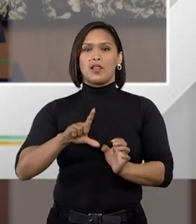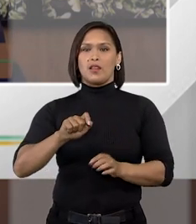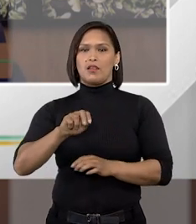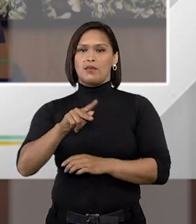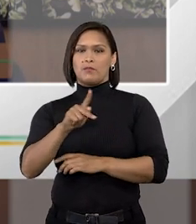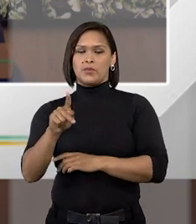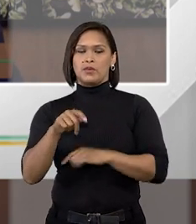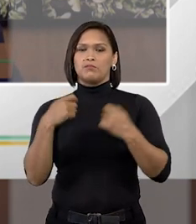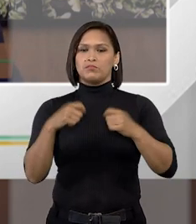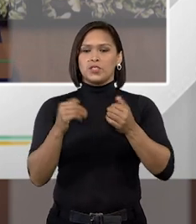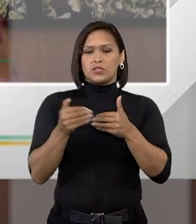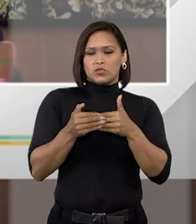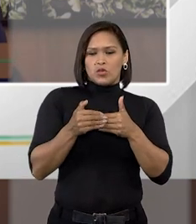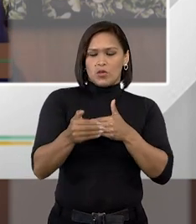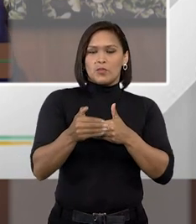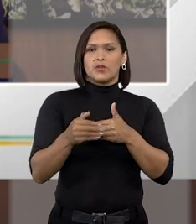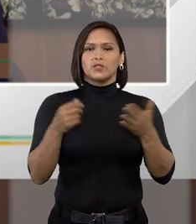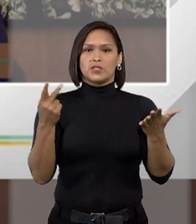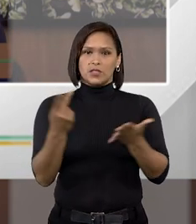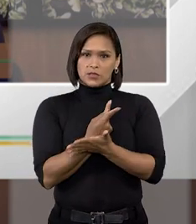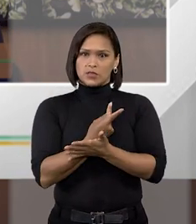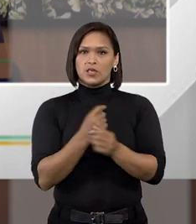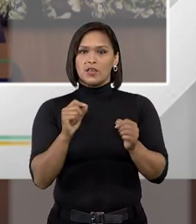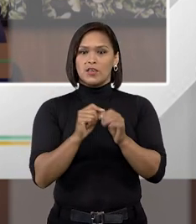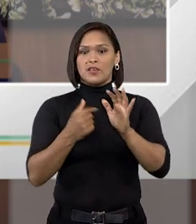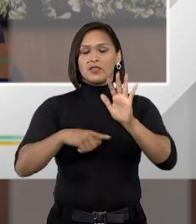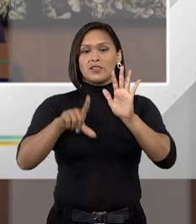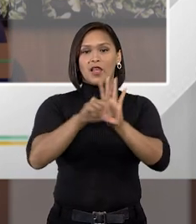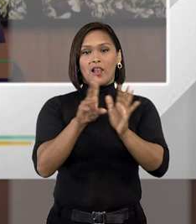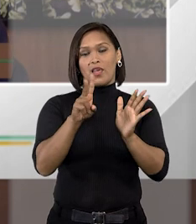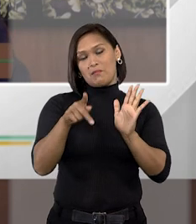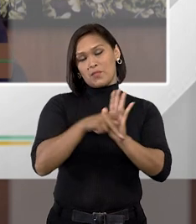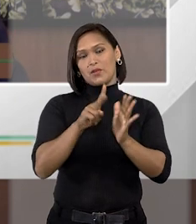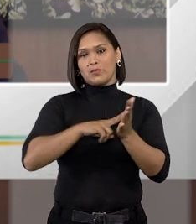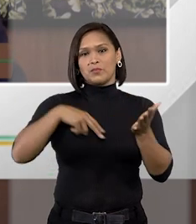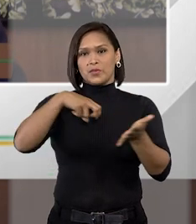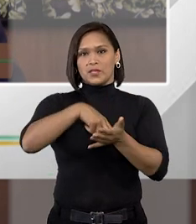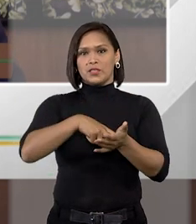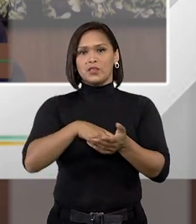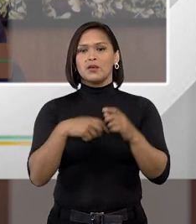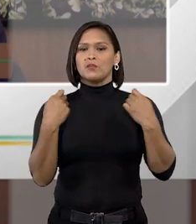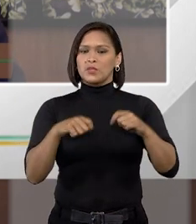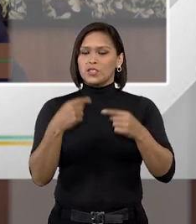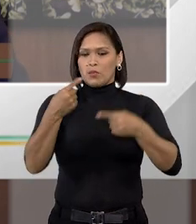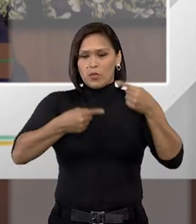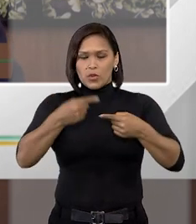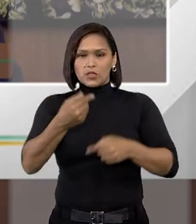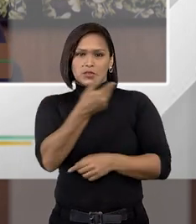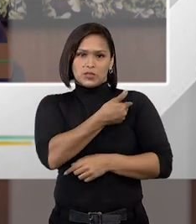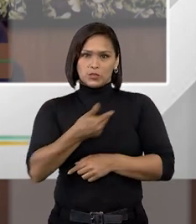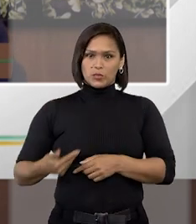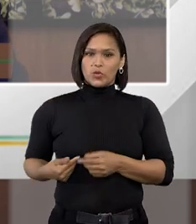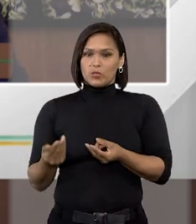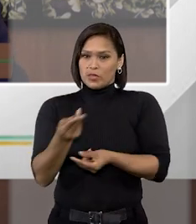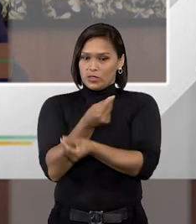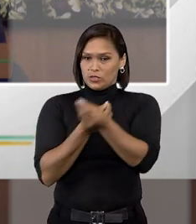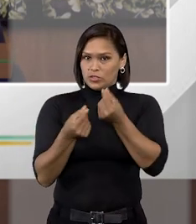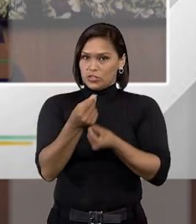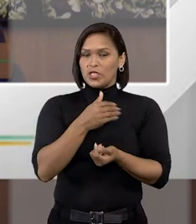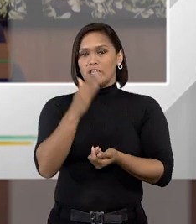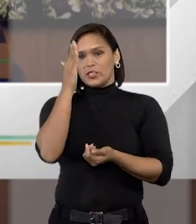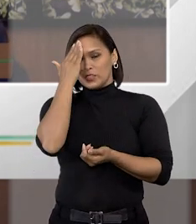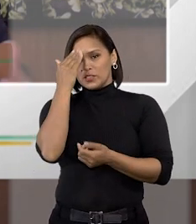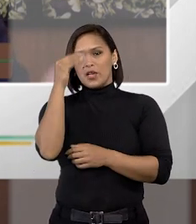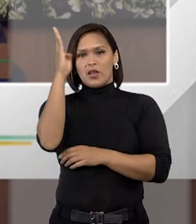Nós precisamos de um processo de execução da lei de execução penal. E isso depende de políticas públicas, depende de dinheiro. A gente